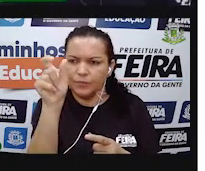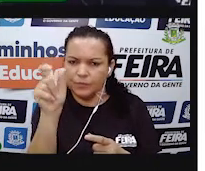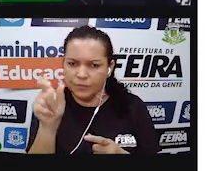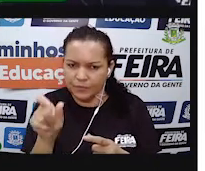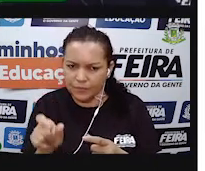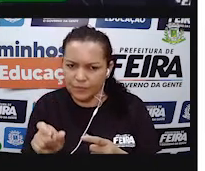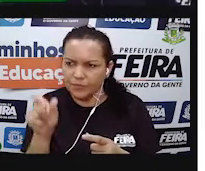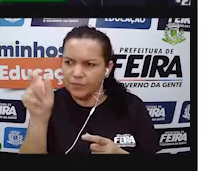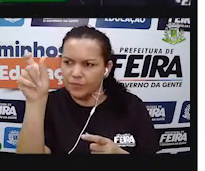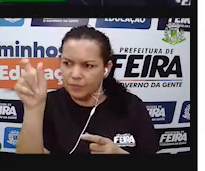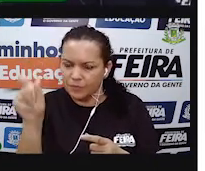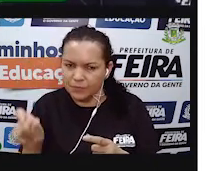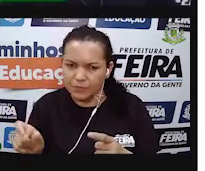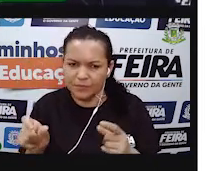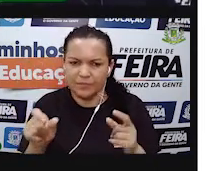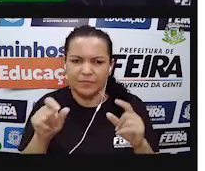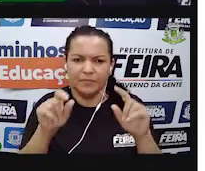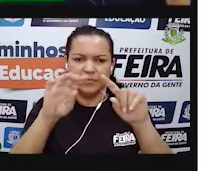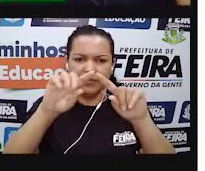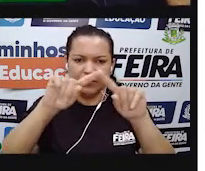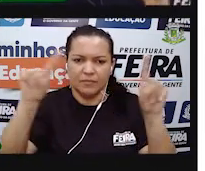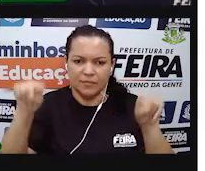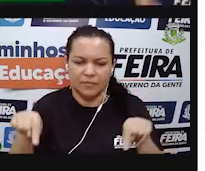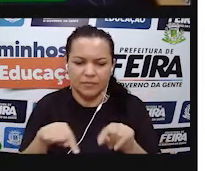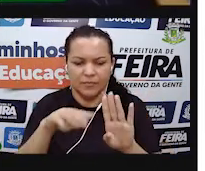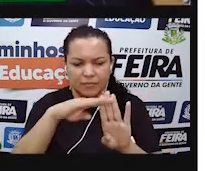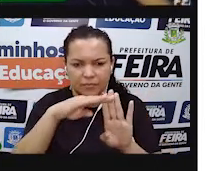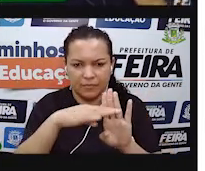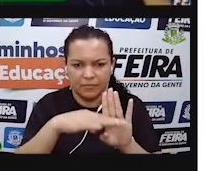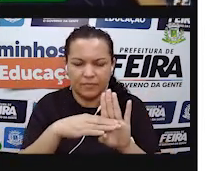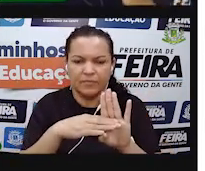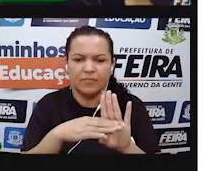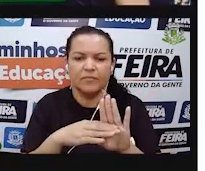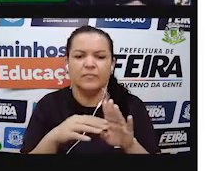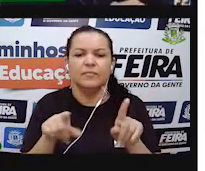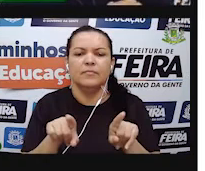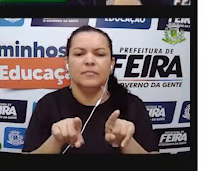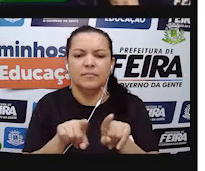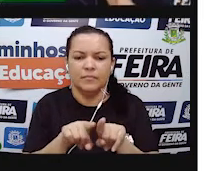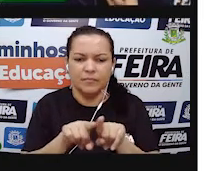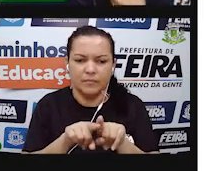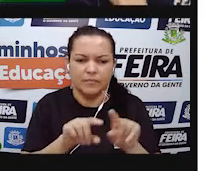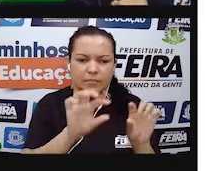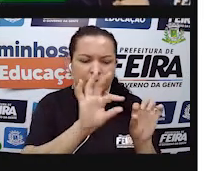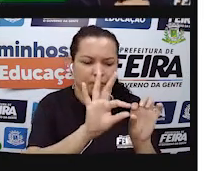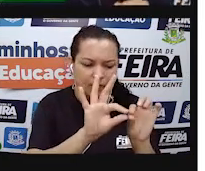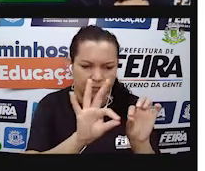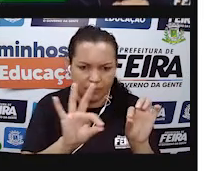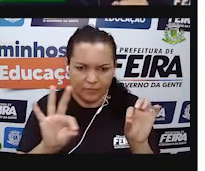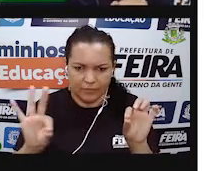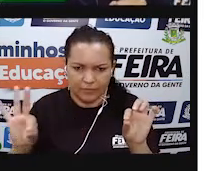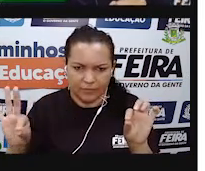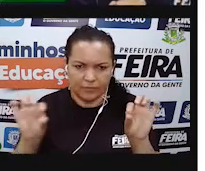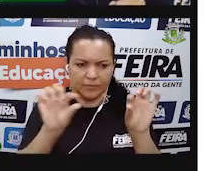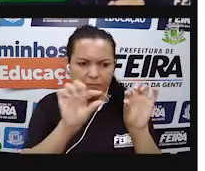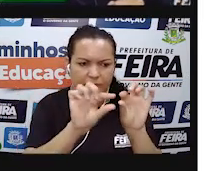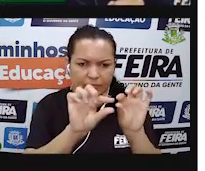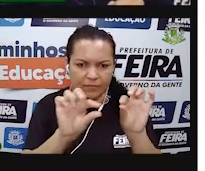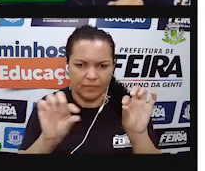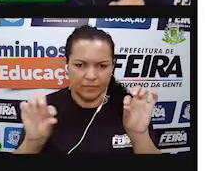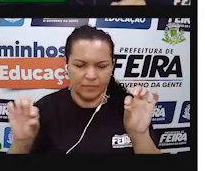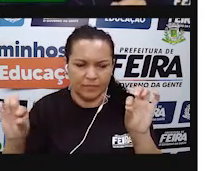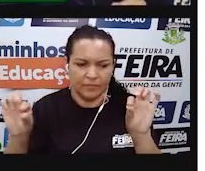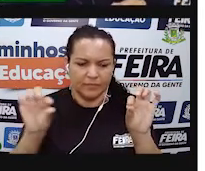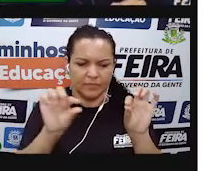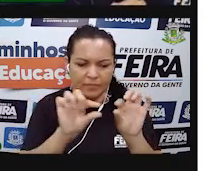que é esse aqui das coluninhas em pé. Vertical em pé, tá bom? Tem o da coluna horizontal,